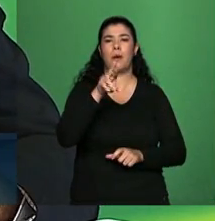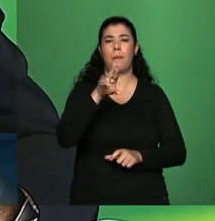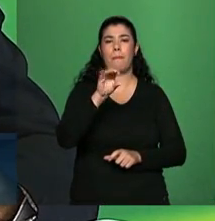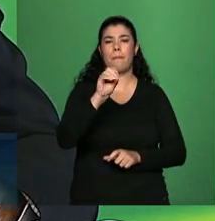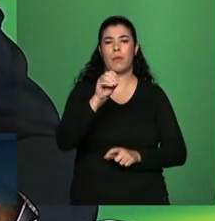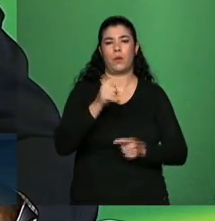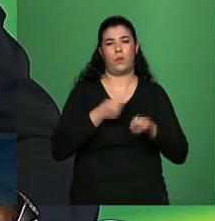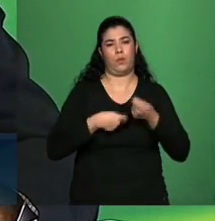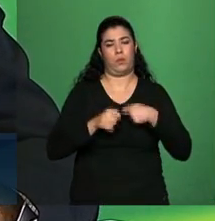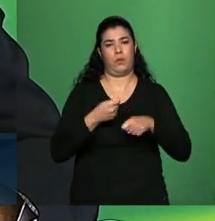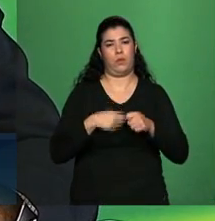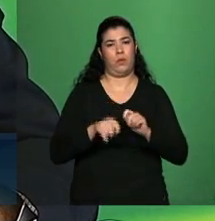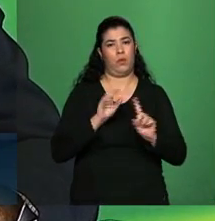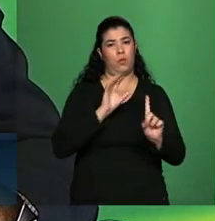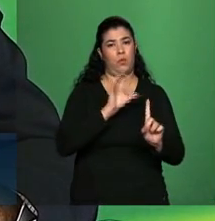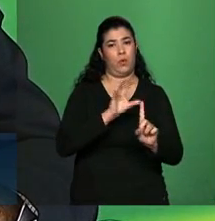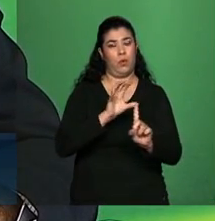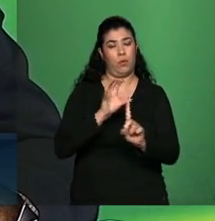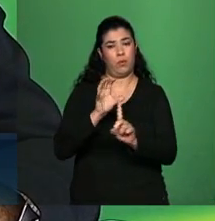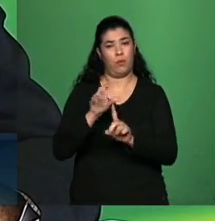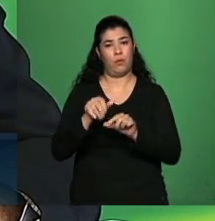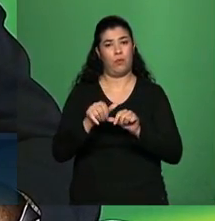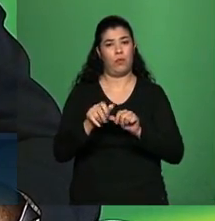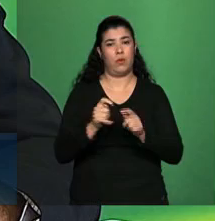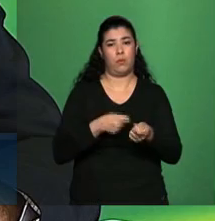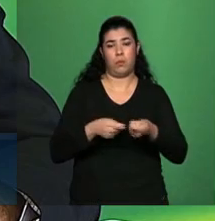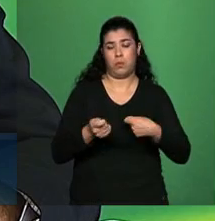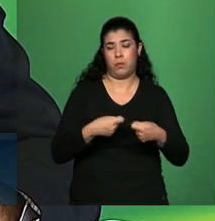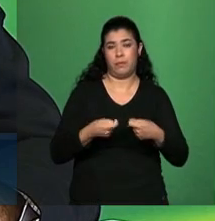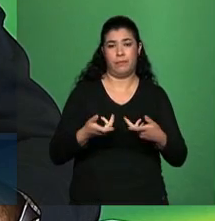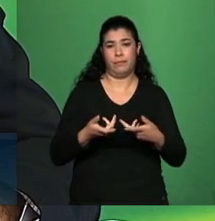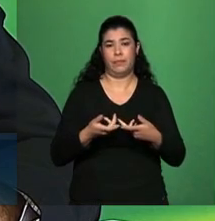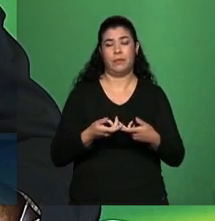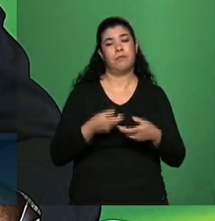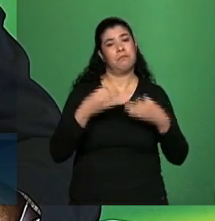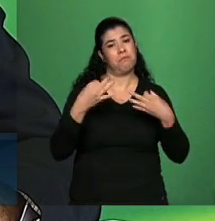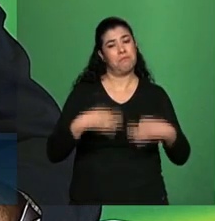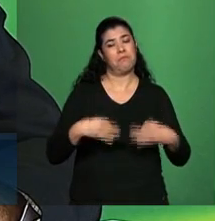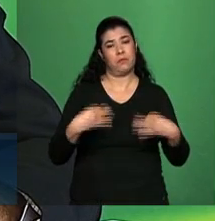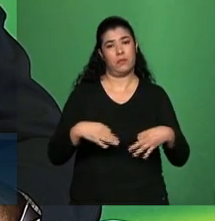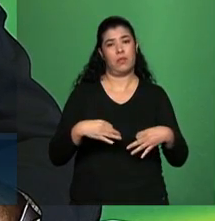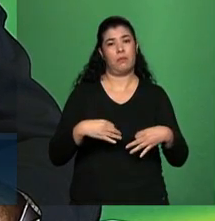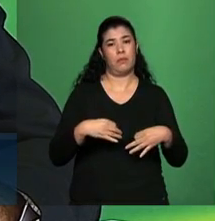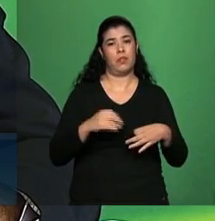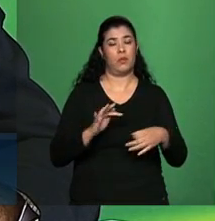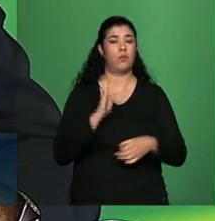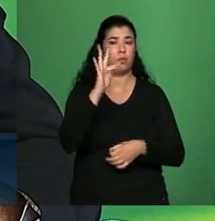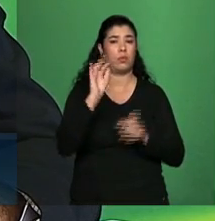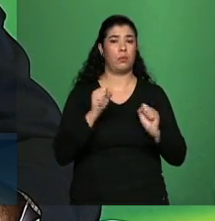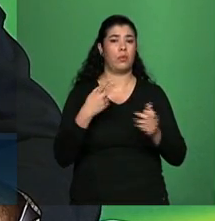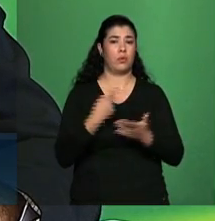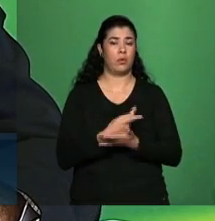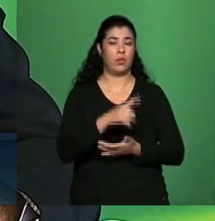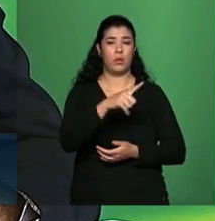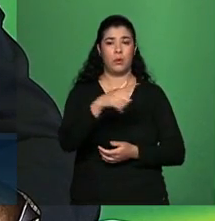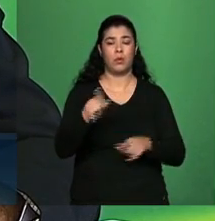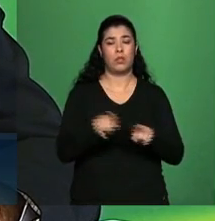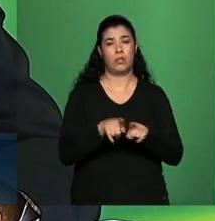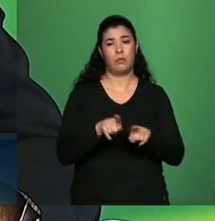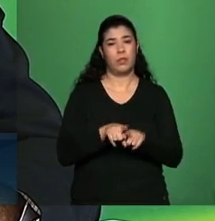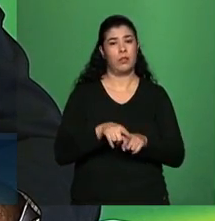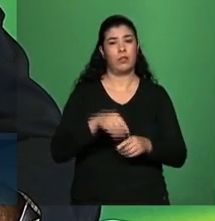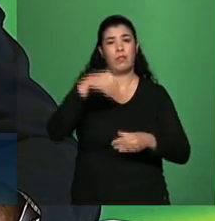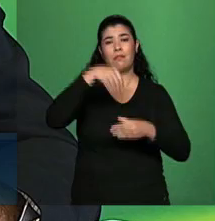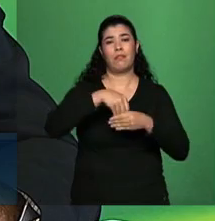afetam o jeito das coisas funcionárias da economia certamente a gente deve fazer outras e não só na área do